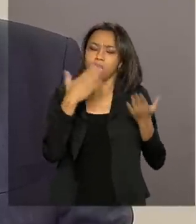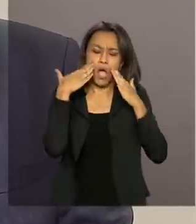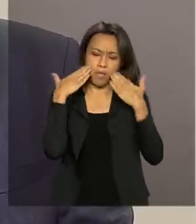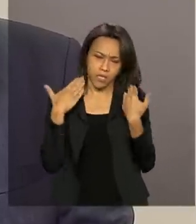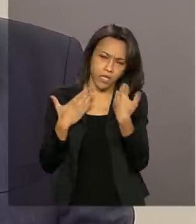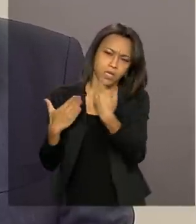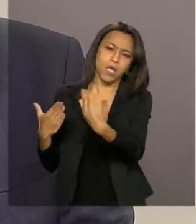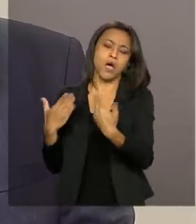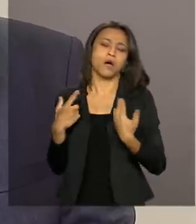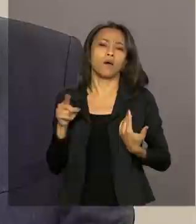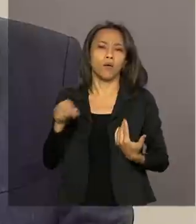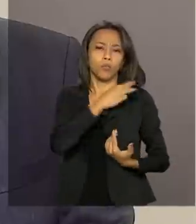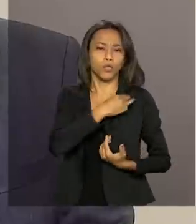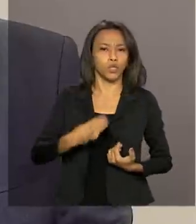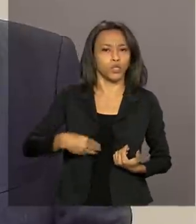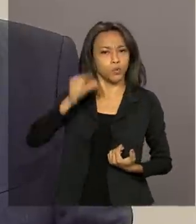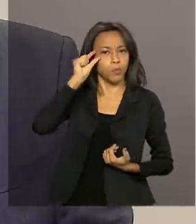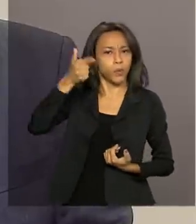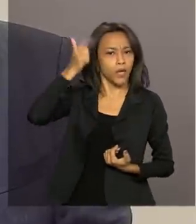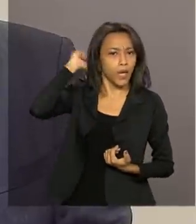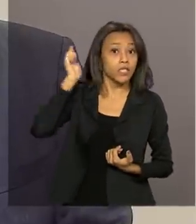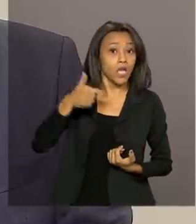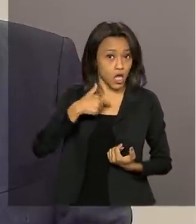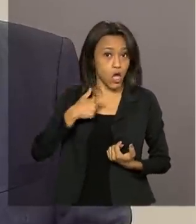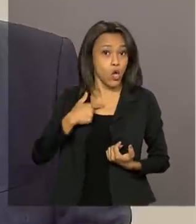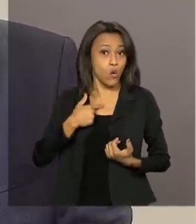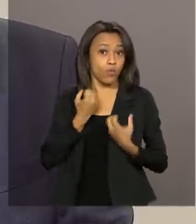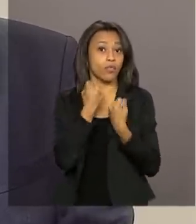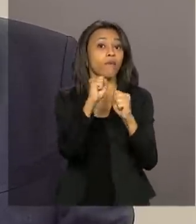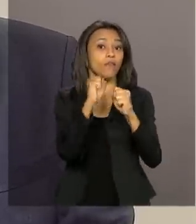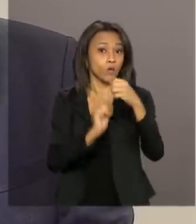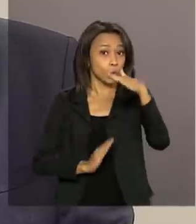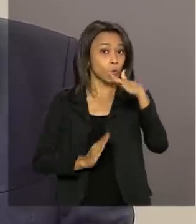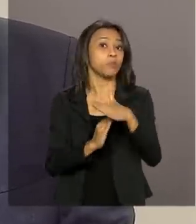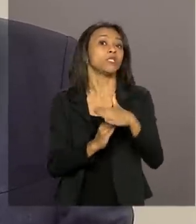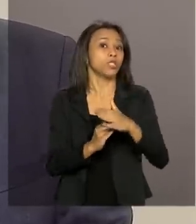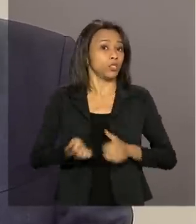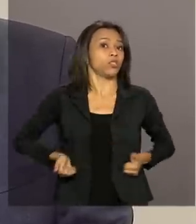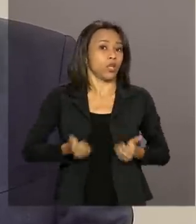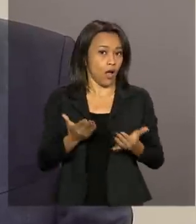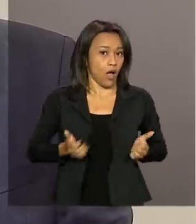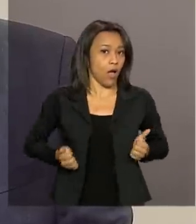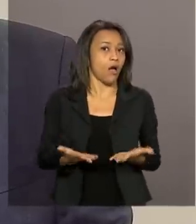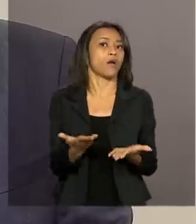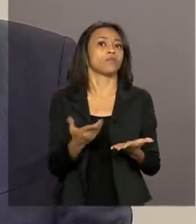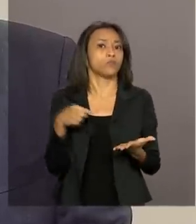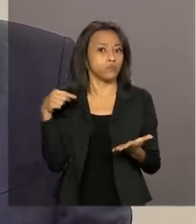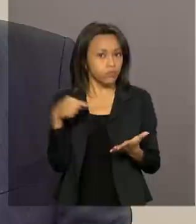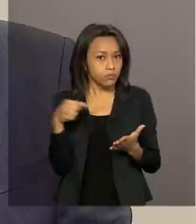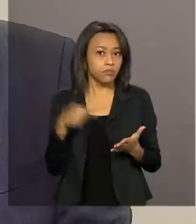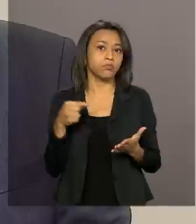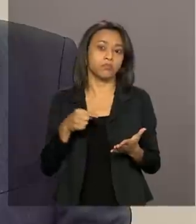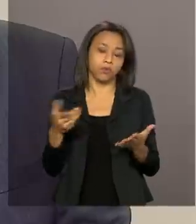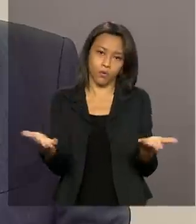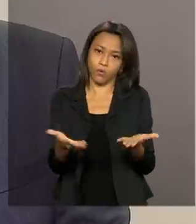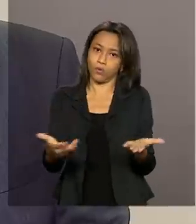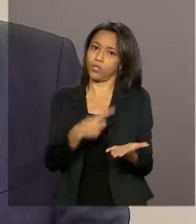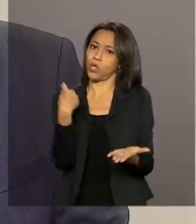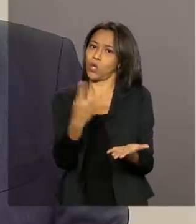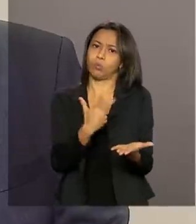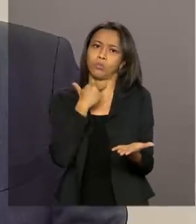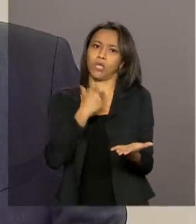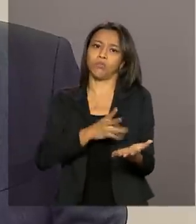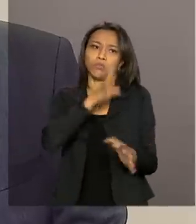ministro Paulo Guedes. Eu sou um defensor do teto de gastos como a grande âncora fiscal que nós temos hoje. Nós não podemos